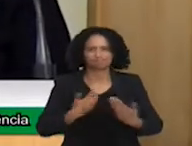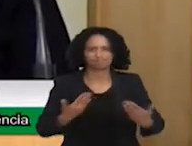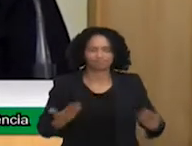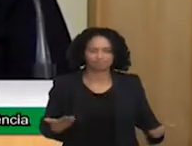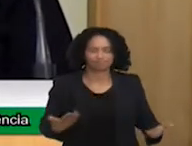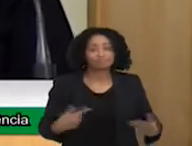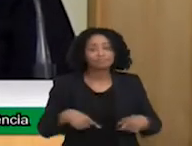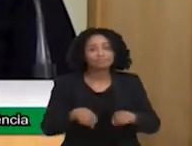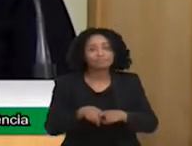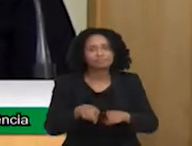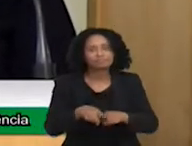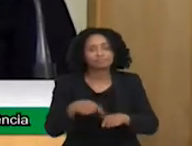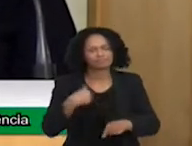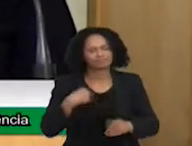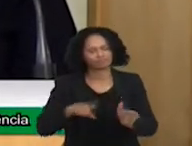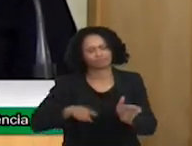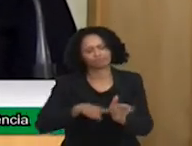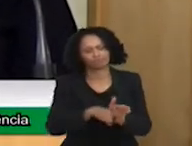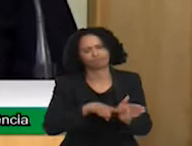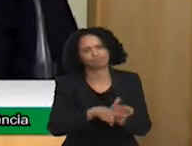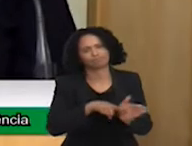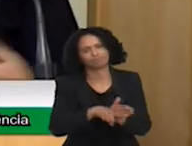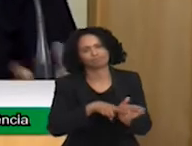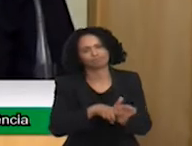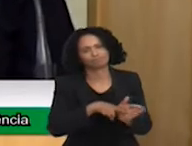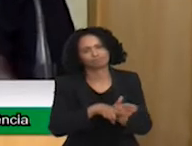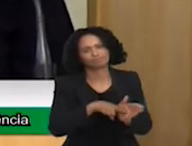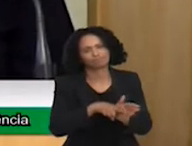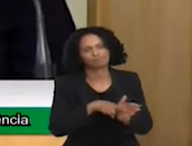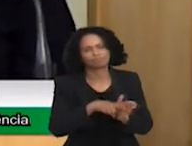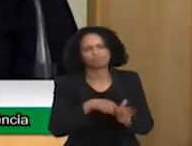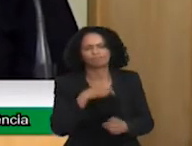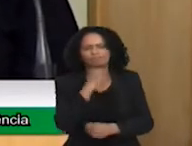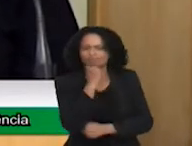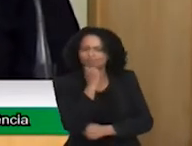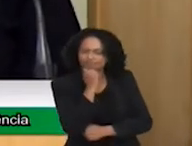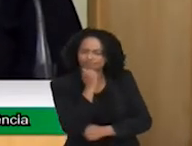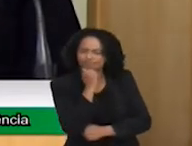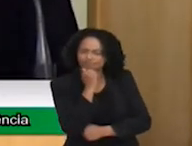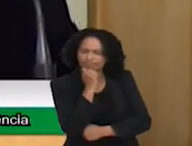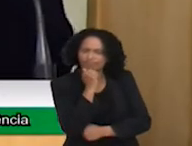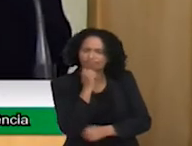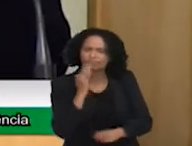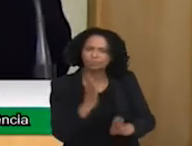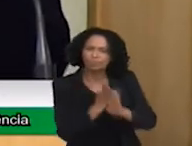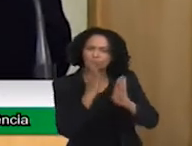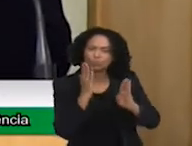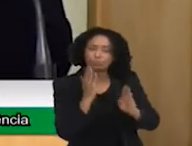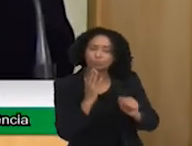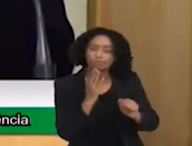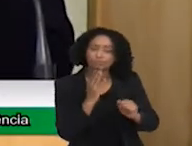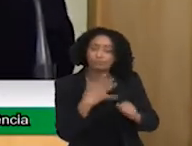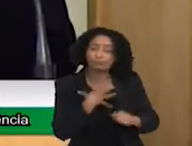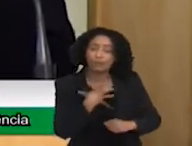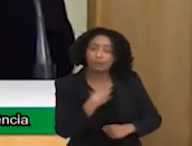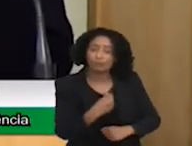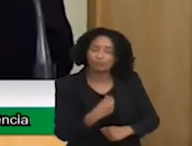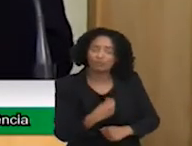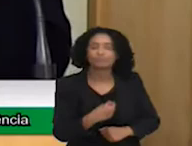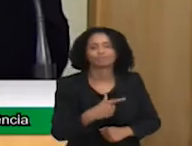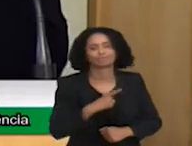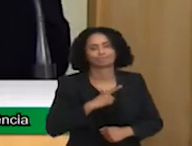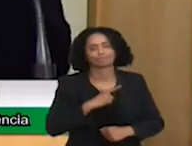classificando que os cridos chats, a síndrome rara do meu filho, é também